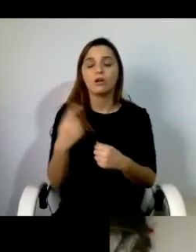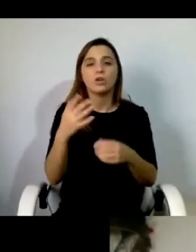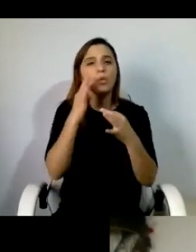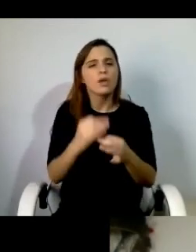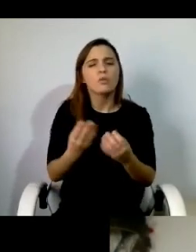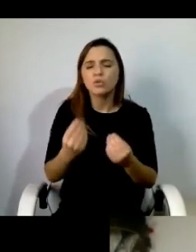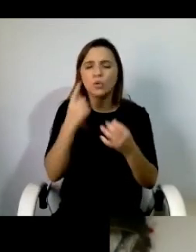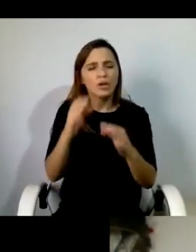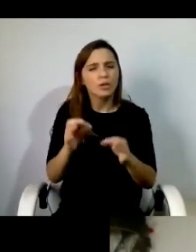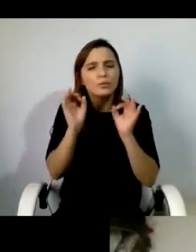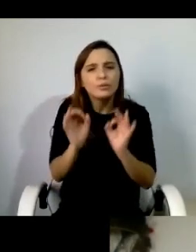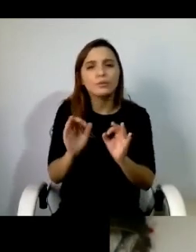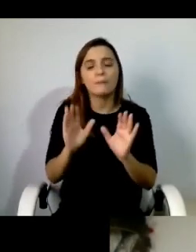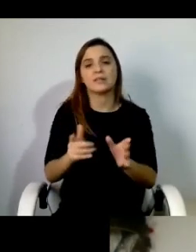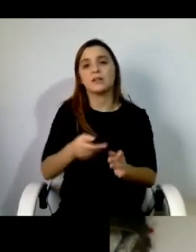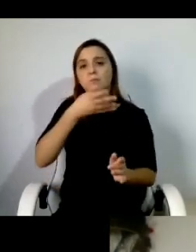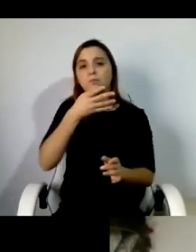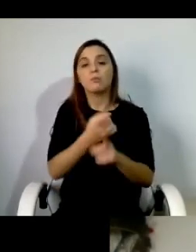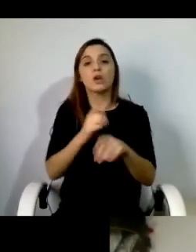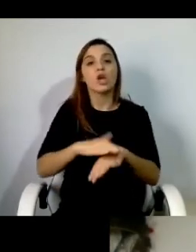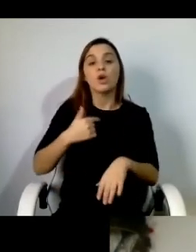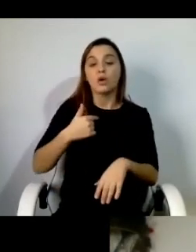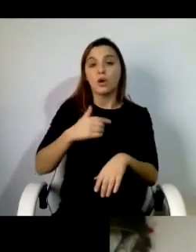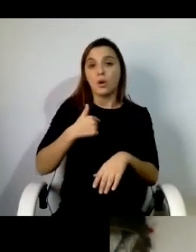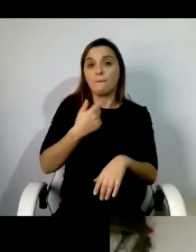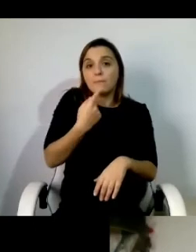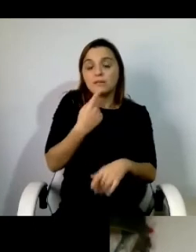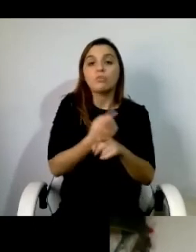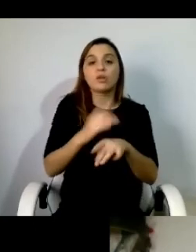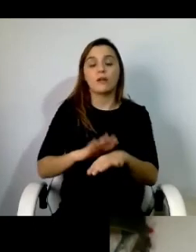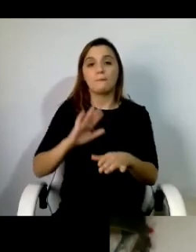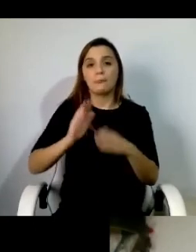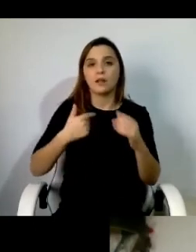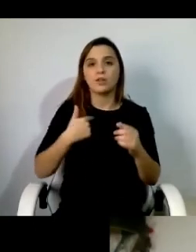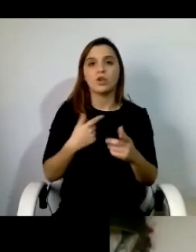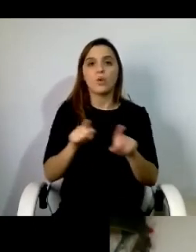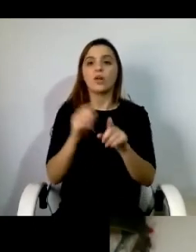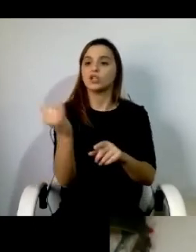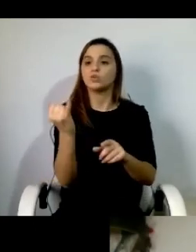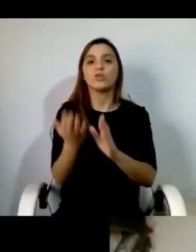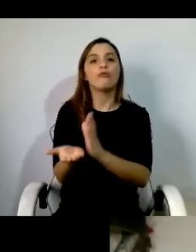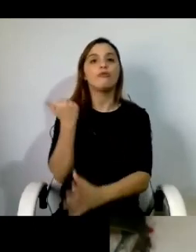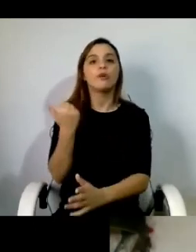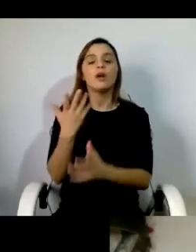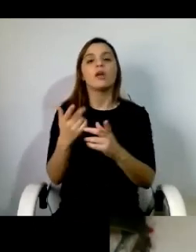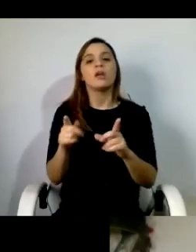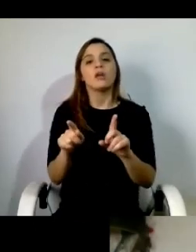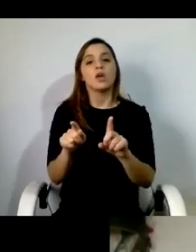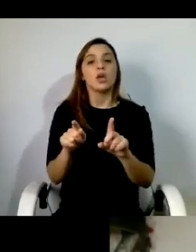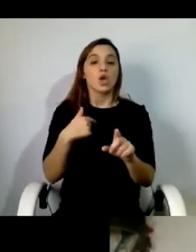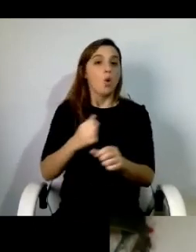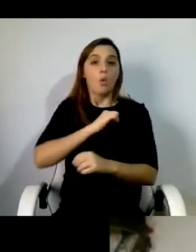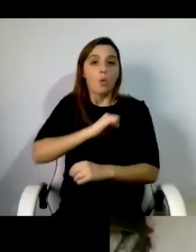muito cuidado neste discurso eu percebo porque é que ele acontece e eu sou contra a institucionalização que provavelmente a melhor parte de vocês